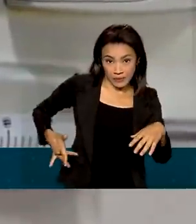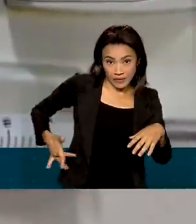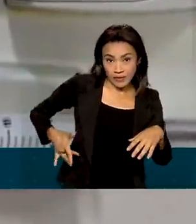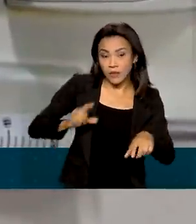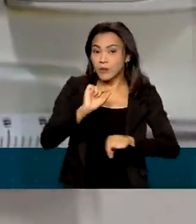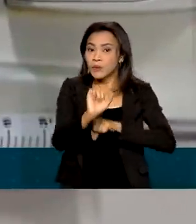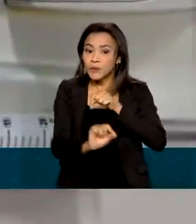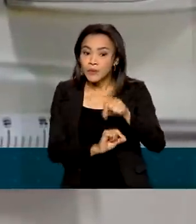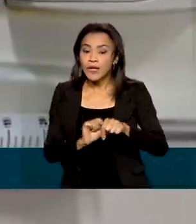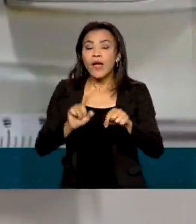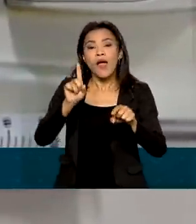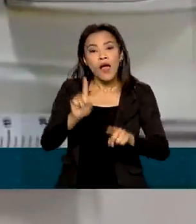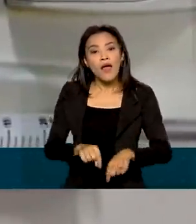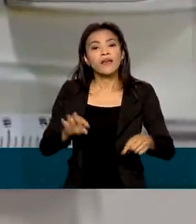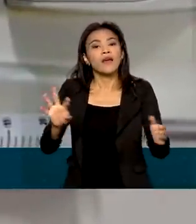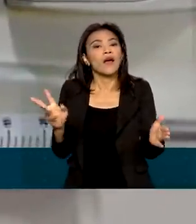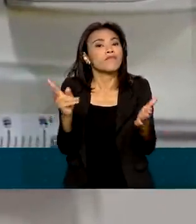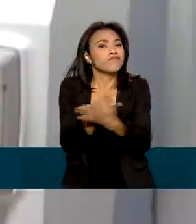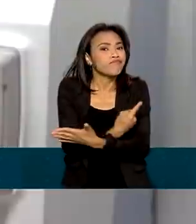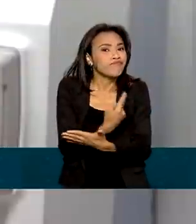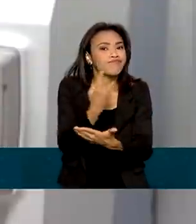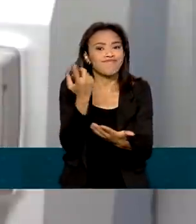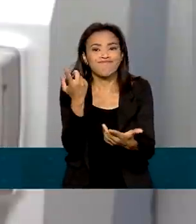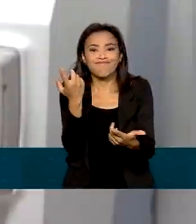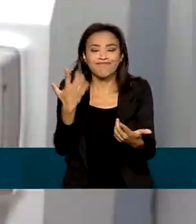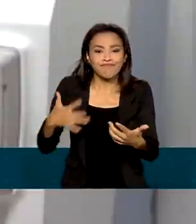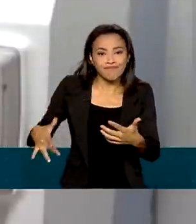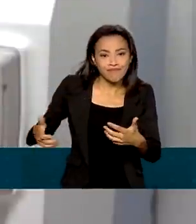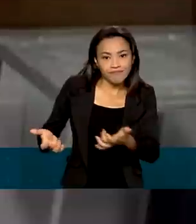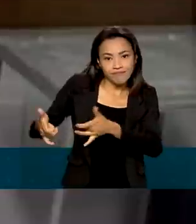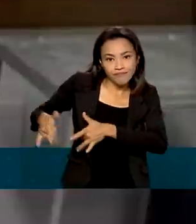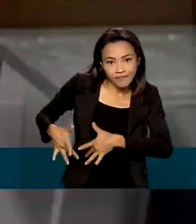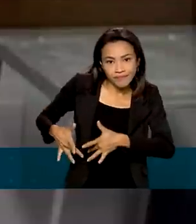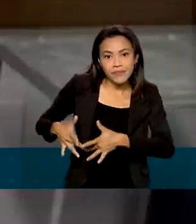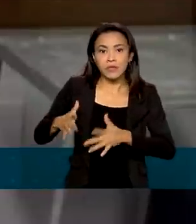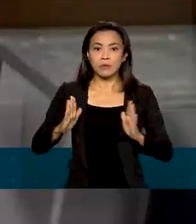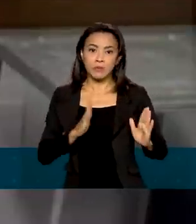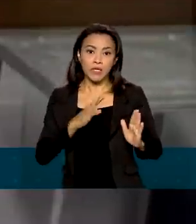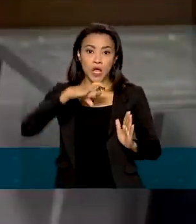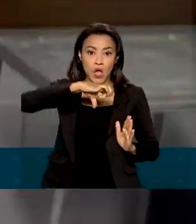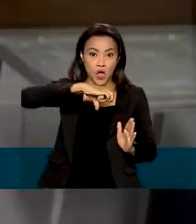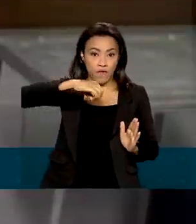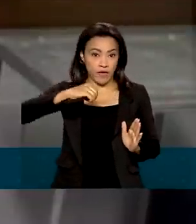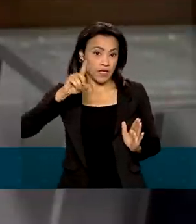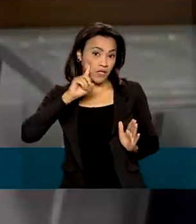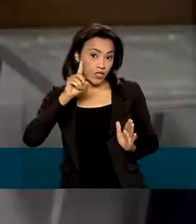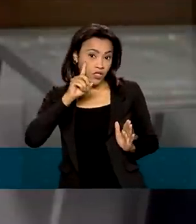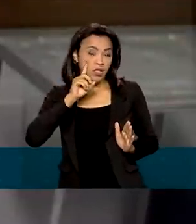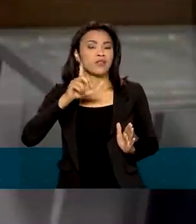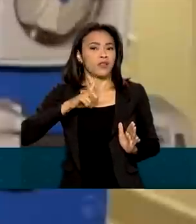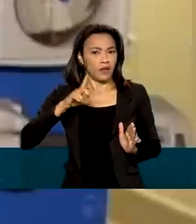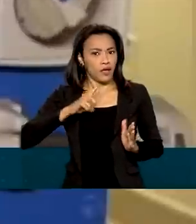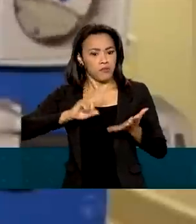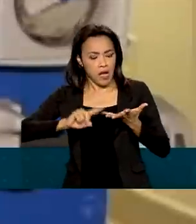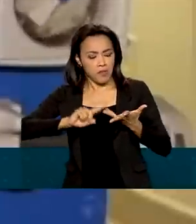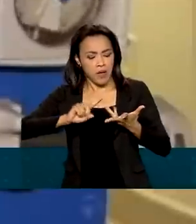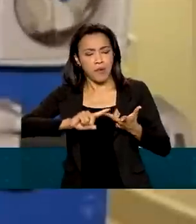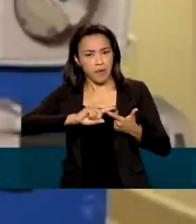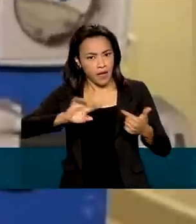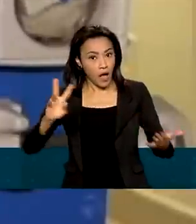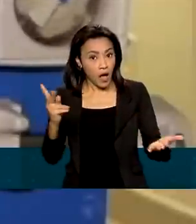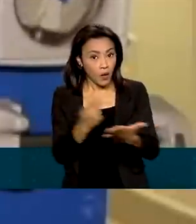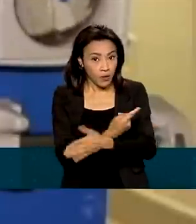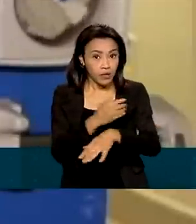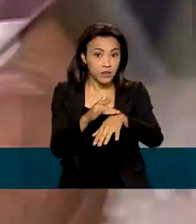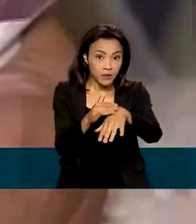presença de anormalidades nos rins por pelo menos 90 dias. Vários fatores podem levar à condição,